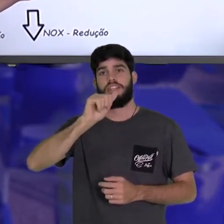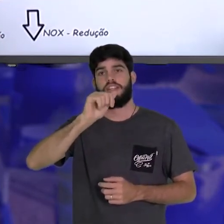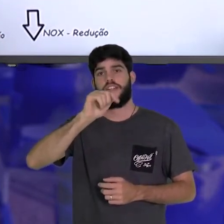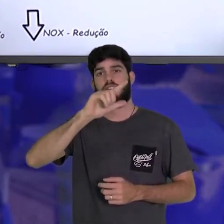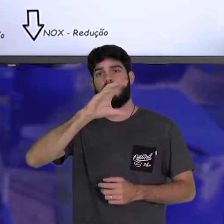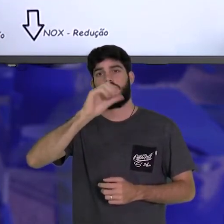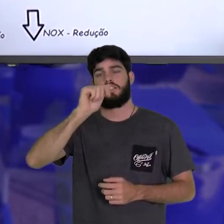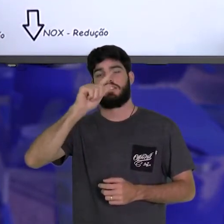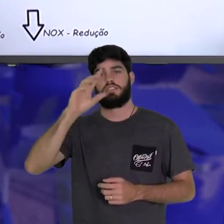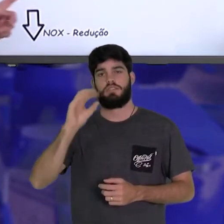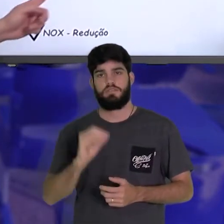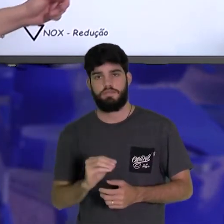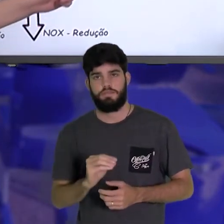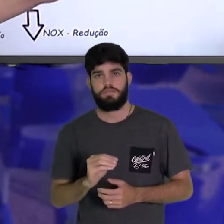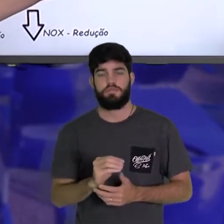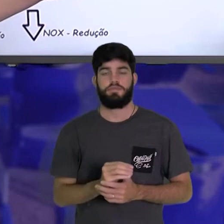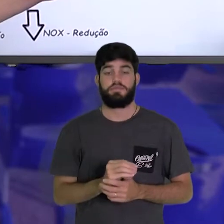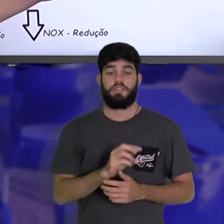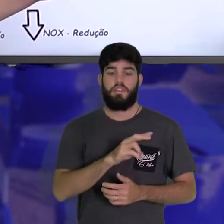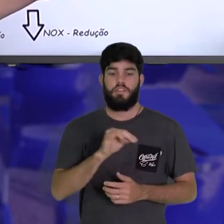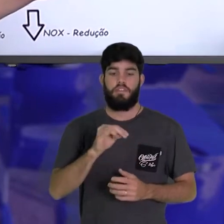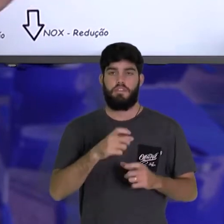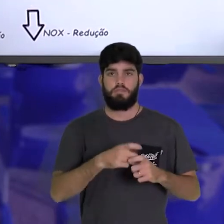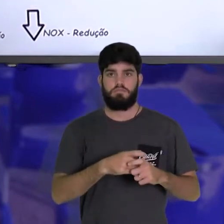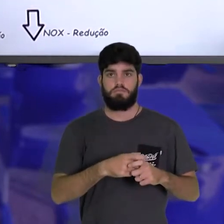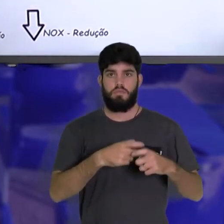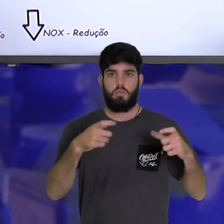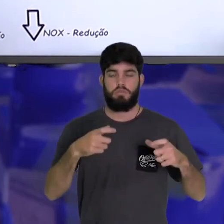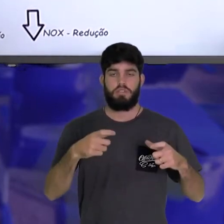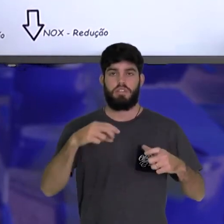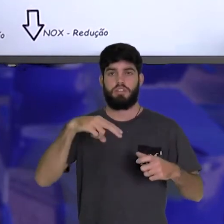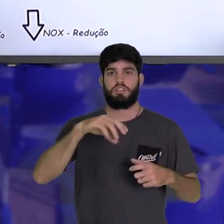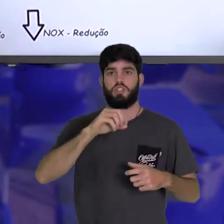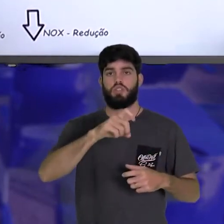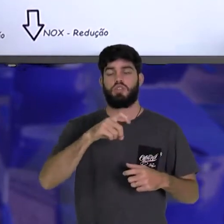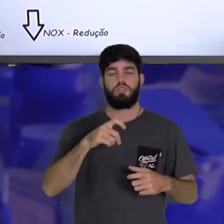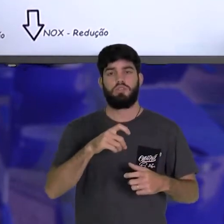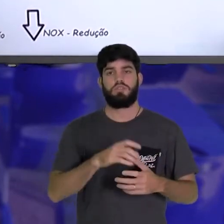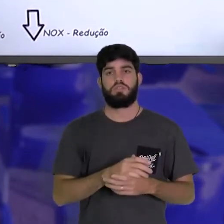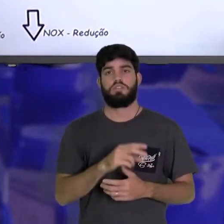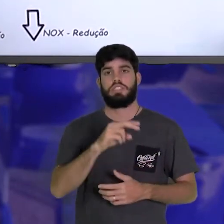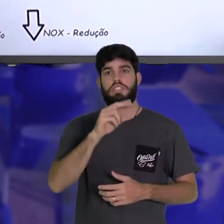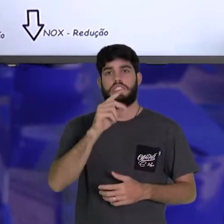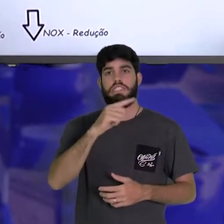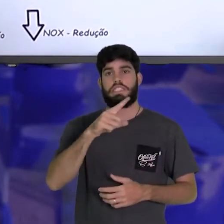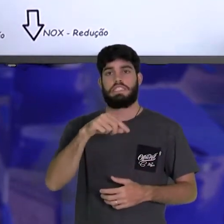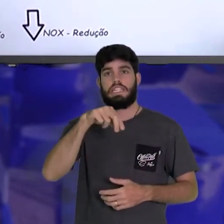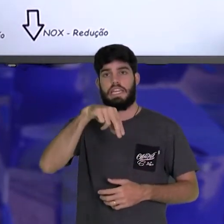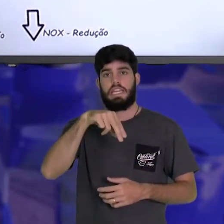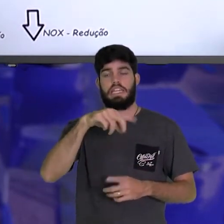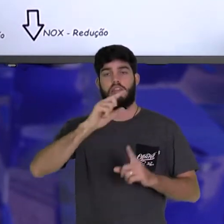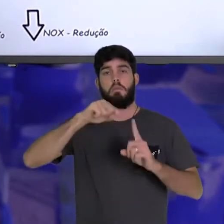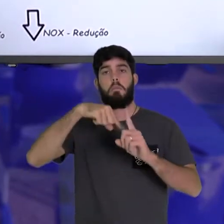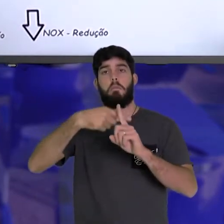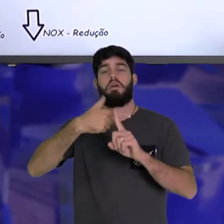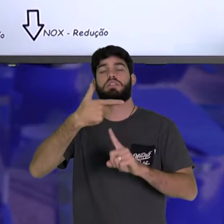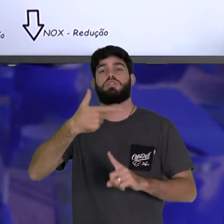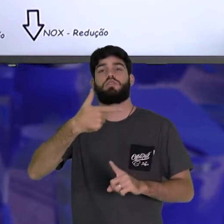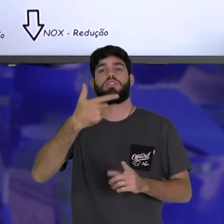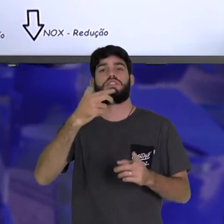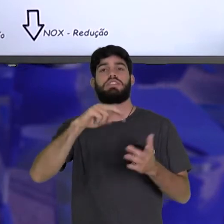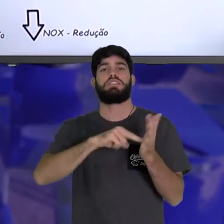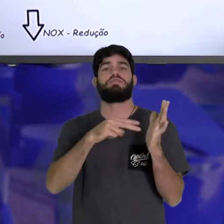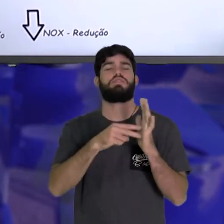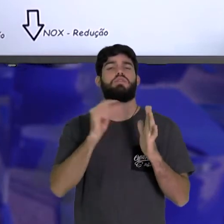elétrons. Ele vai aumentar o seu nox. Zn mais dois, é que ele perdeu dois elétrons.